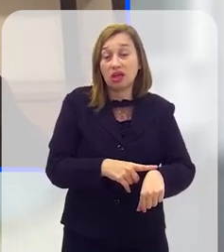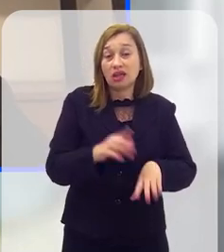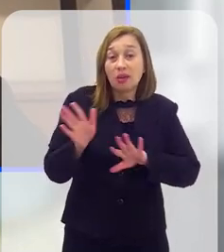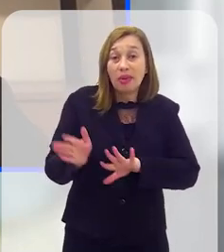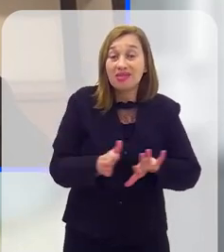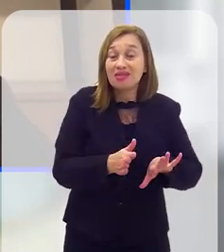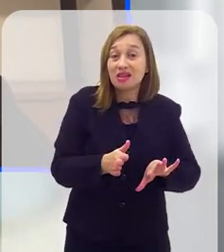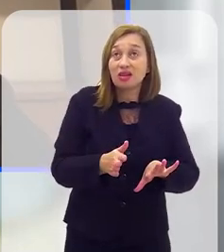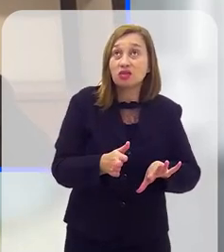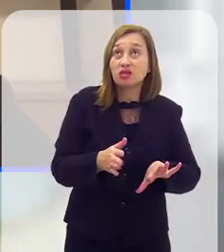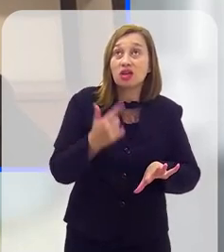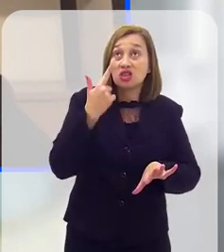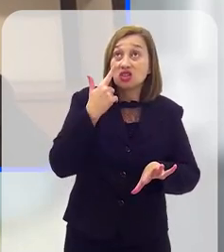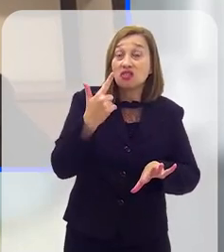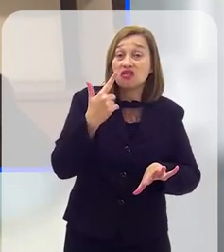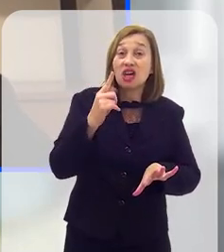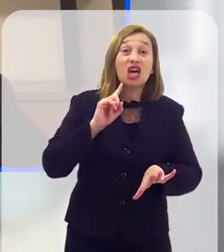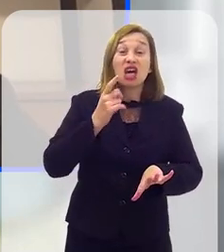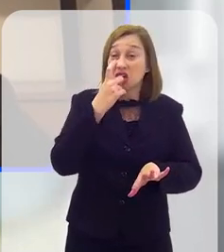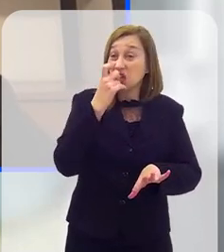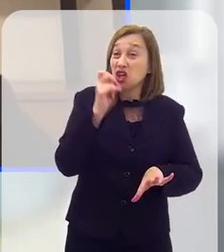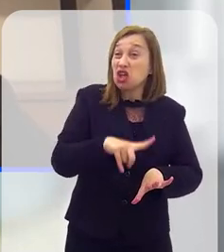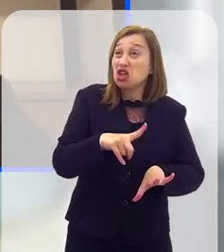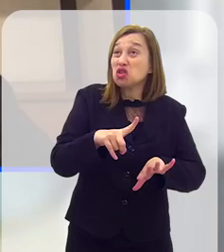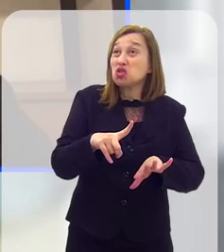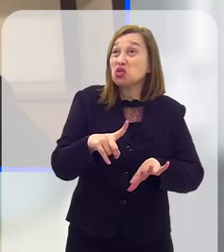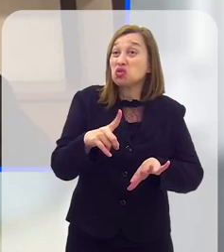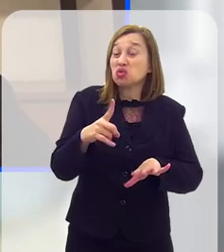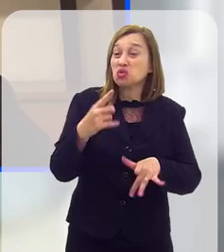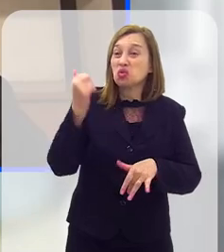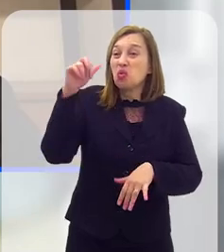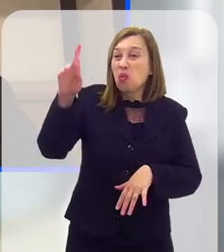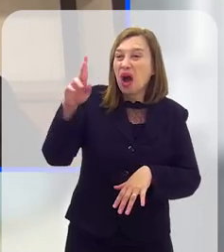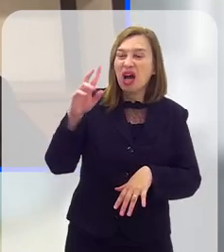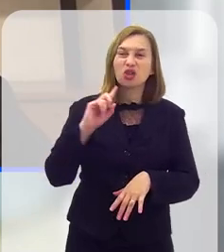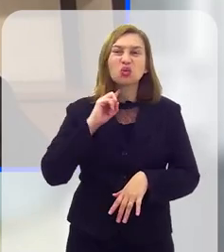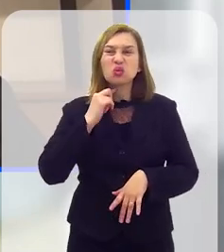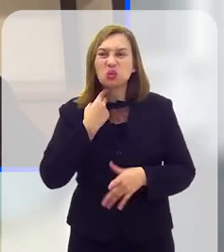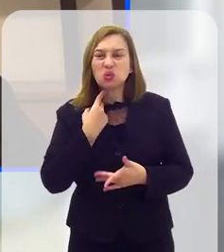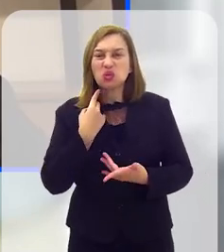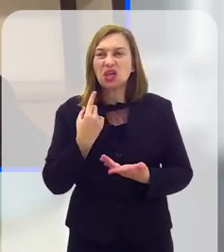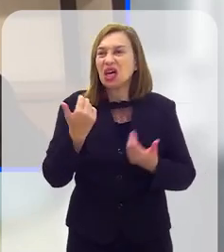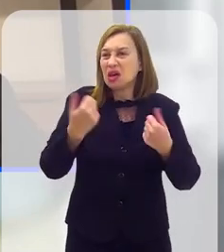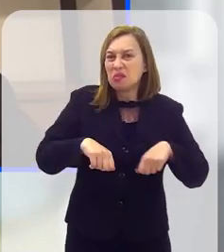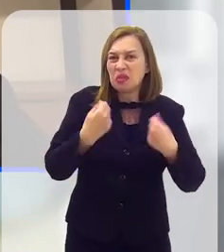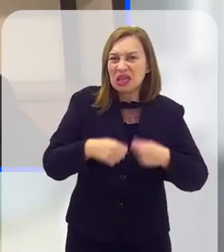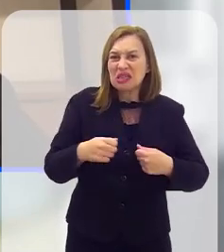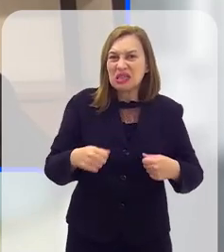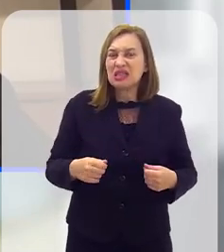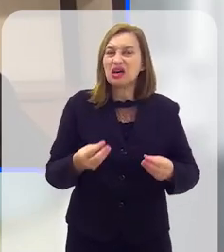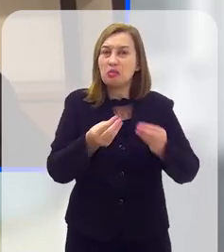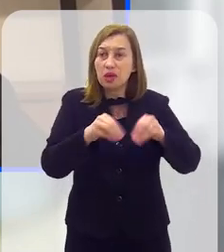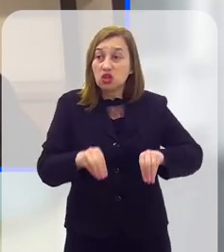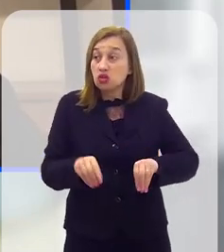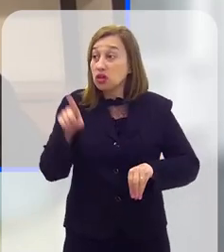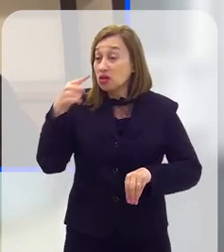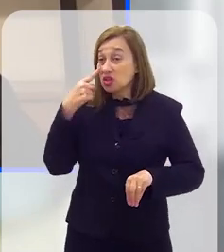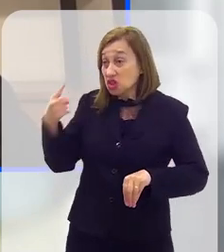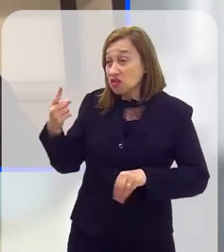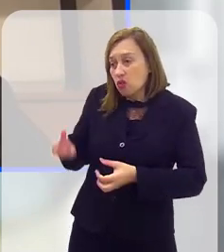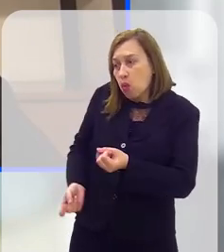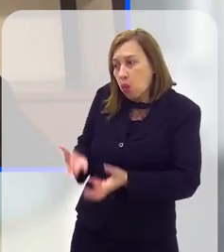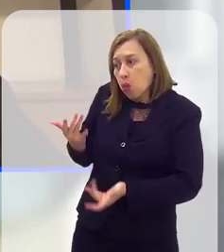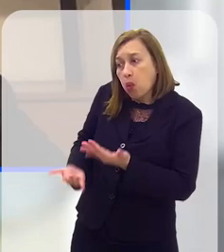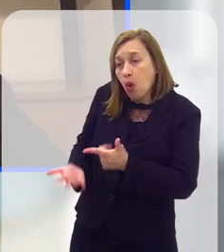de ter lixões a céu aberto, gerando esses problemas que geram, como, por exemplo, em Teresópolis. E aí precisa acontecer uma catástrofe como